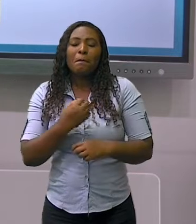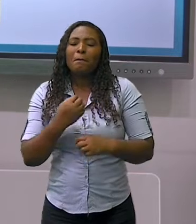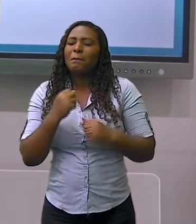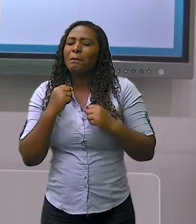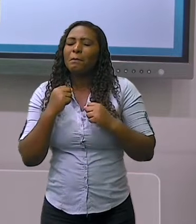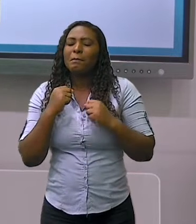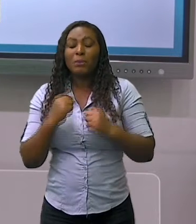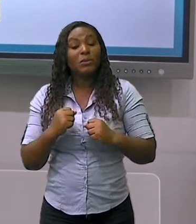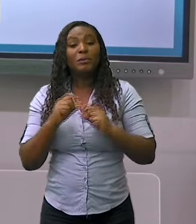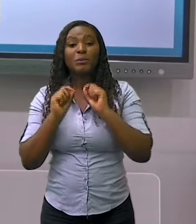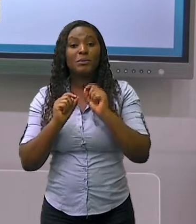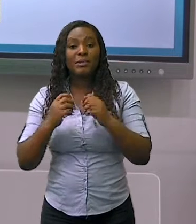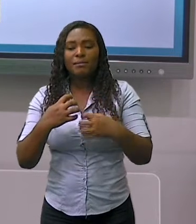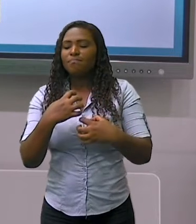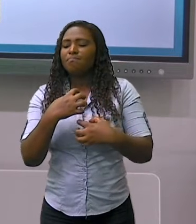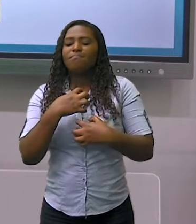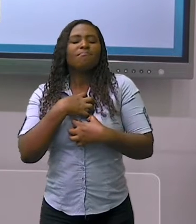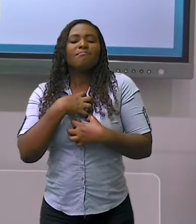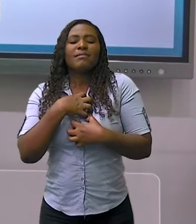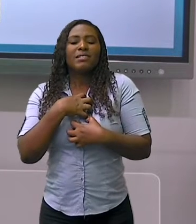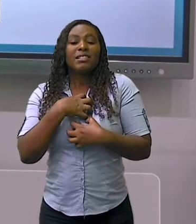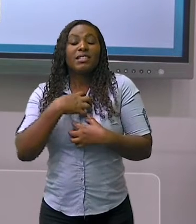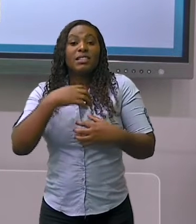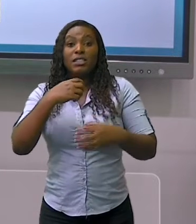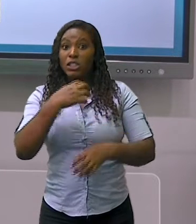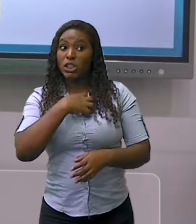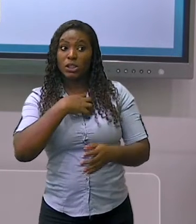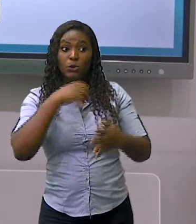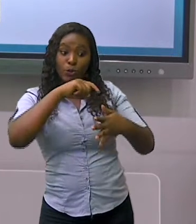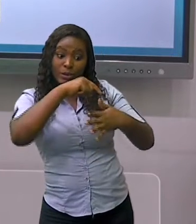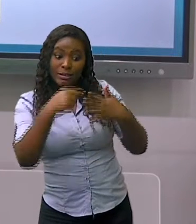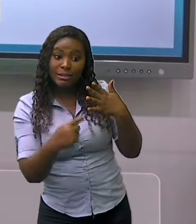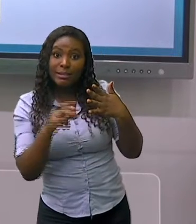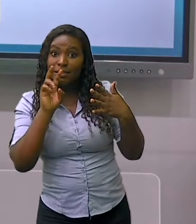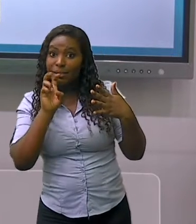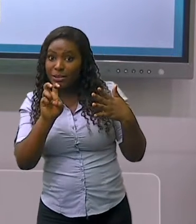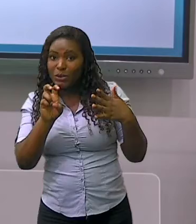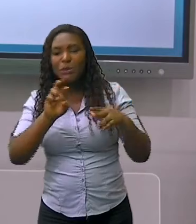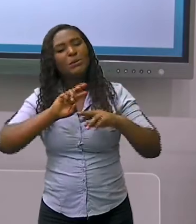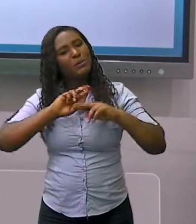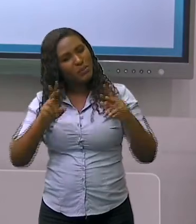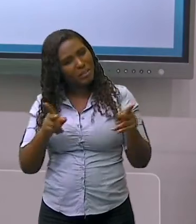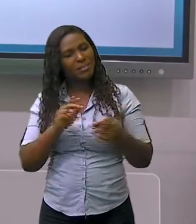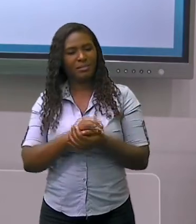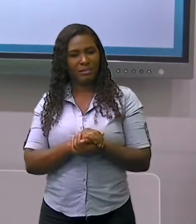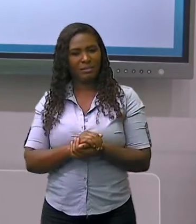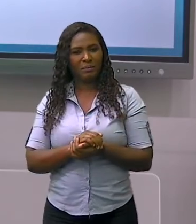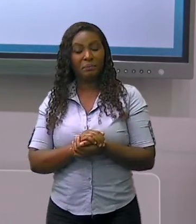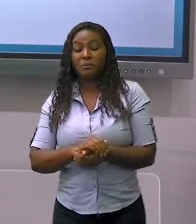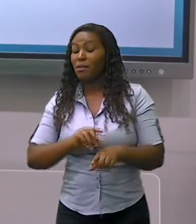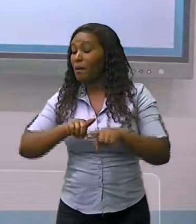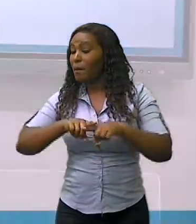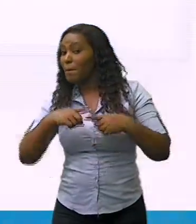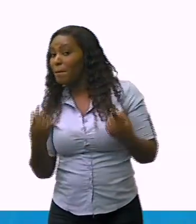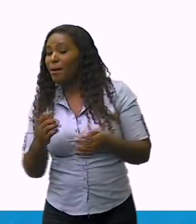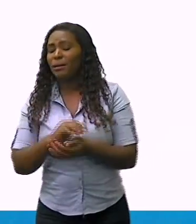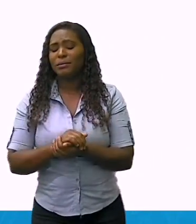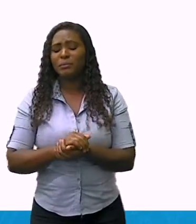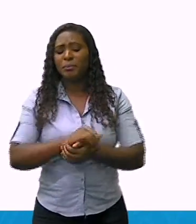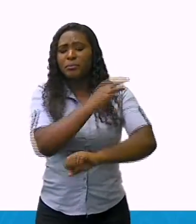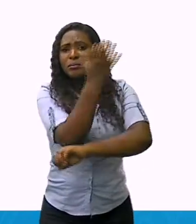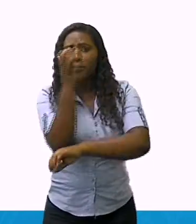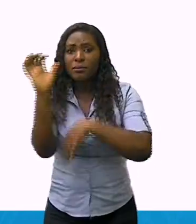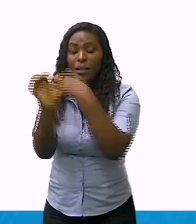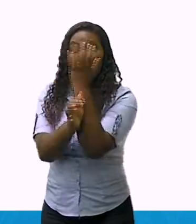possui. Mas, afinal de contas, a paisagem, ela compreende tudo